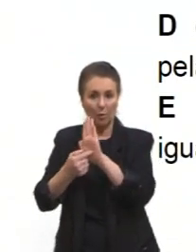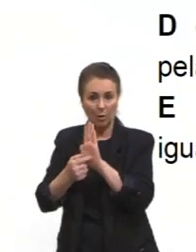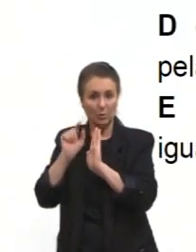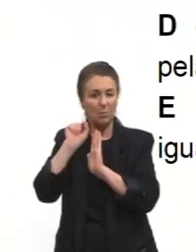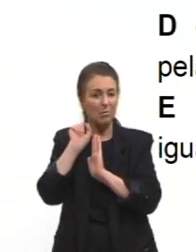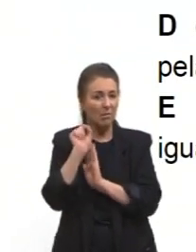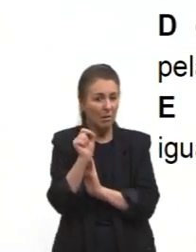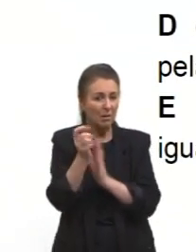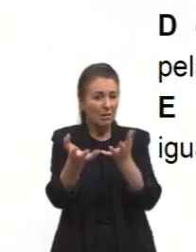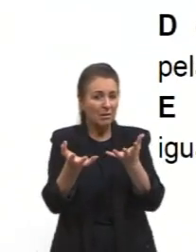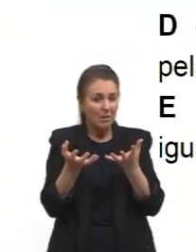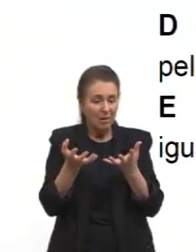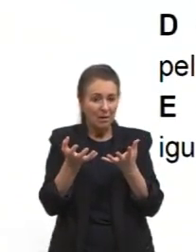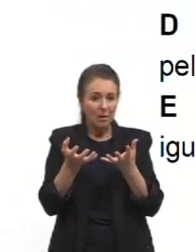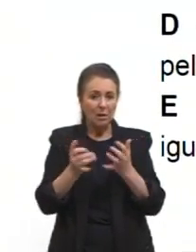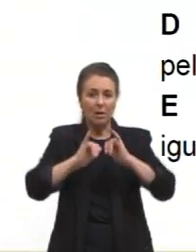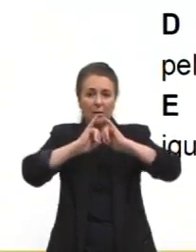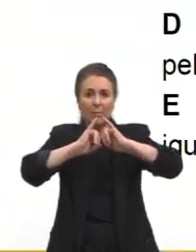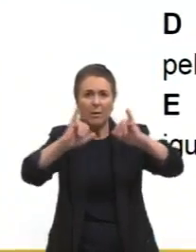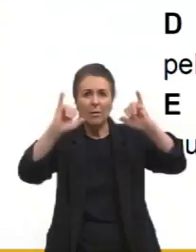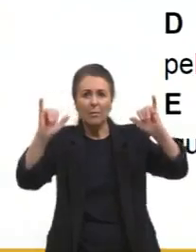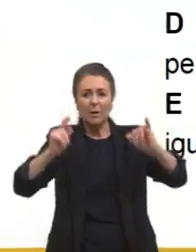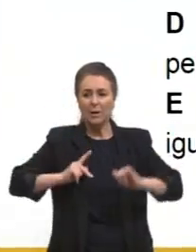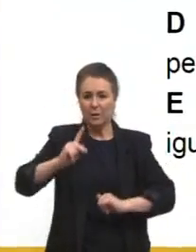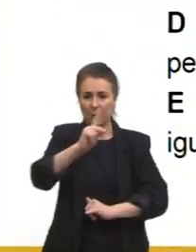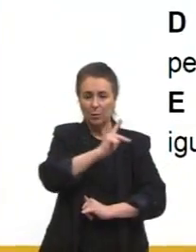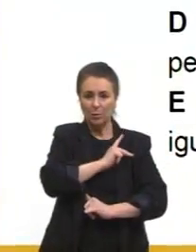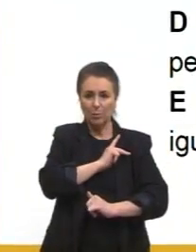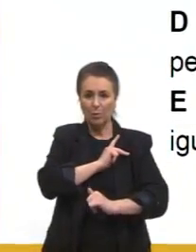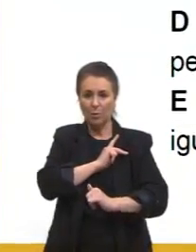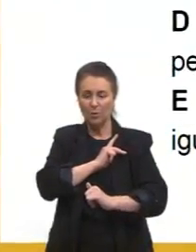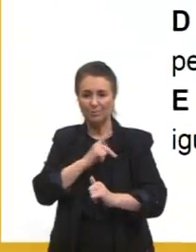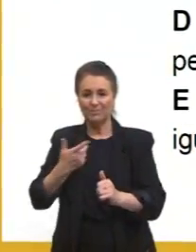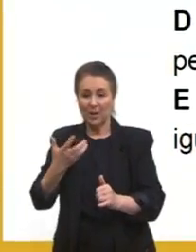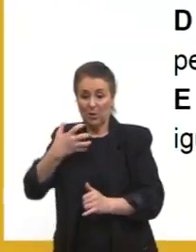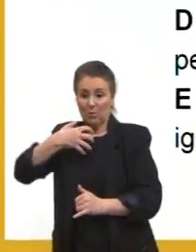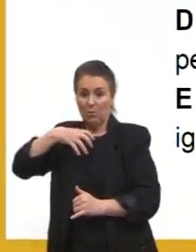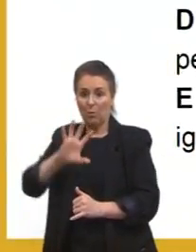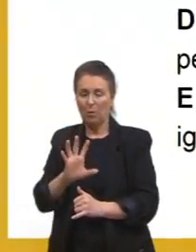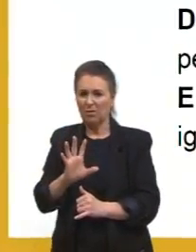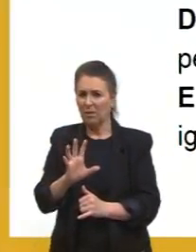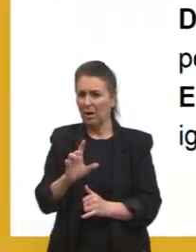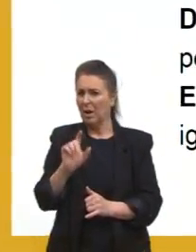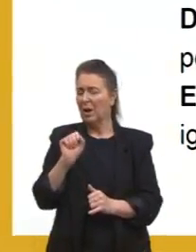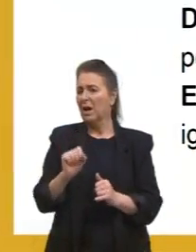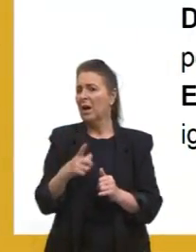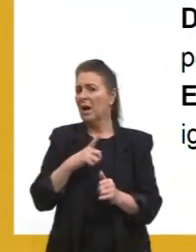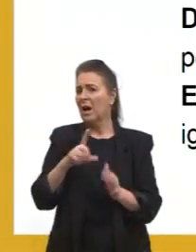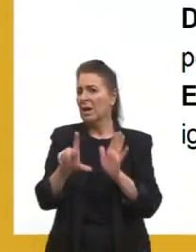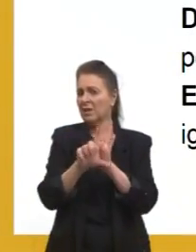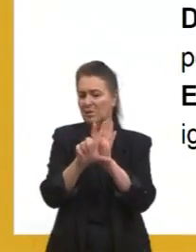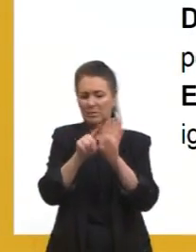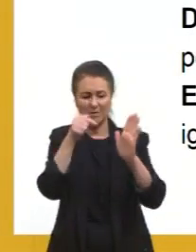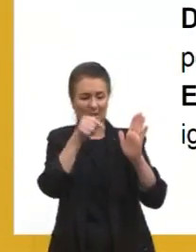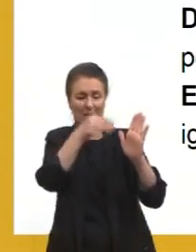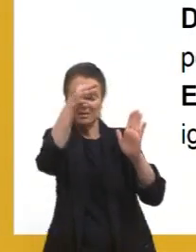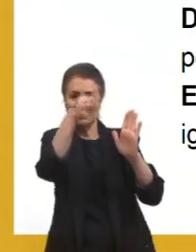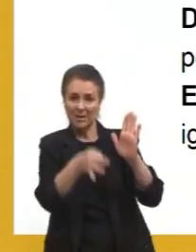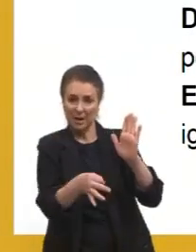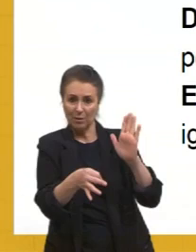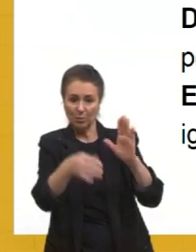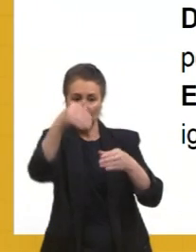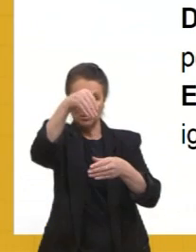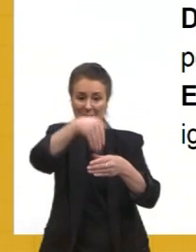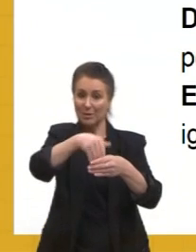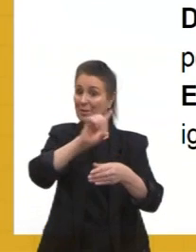Então, era uma campanha popular que confrontava a legitimidade das eleições indiretas no